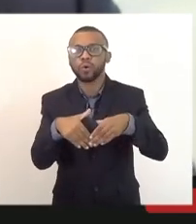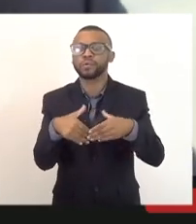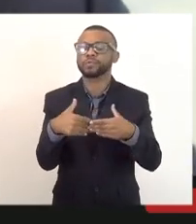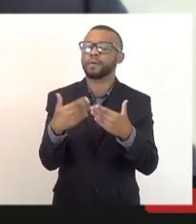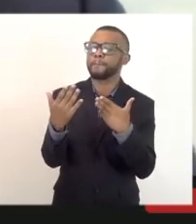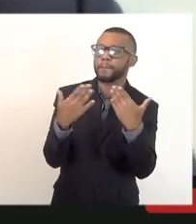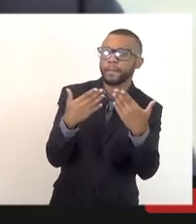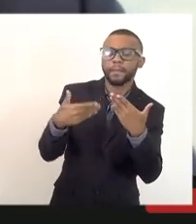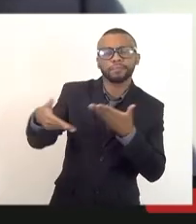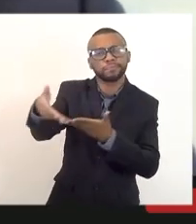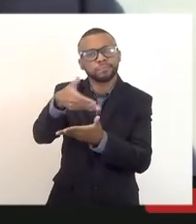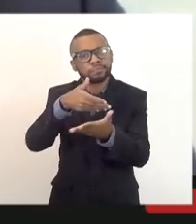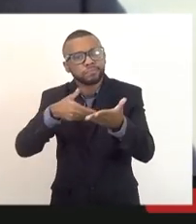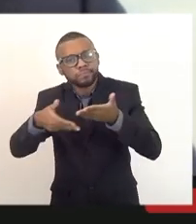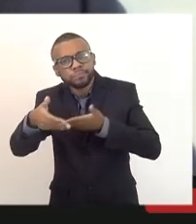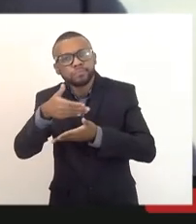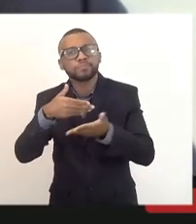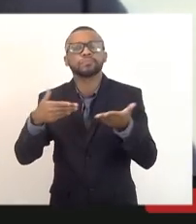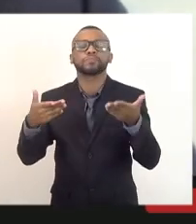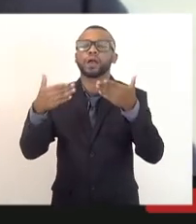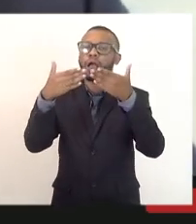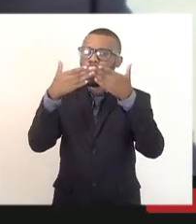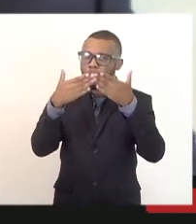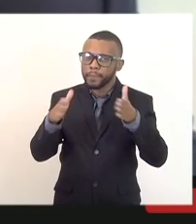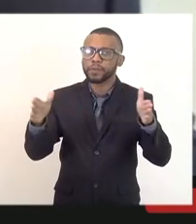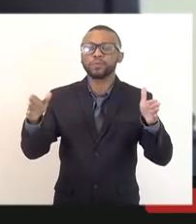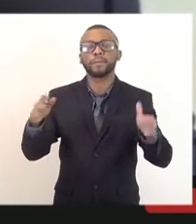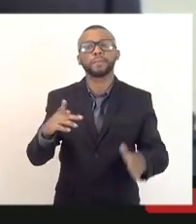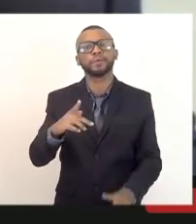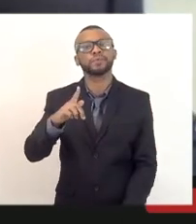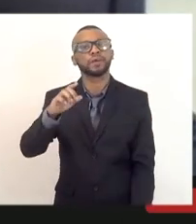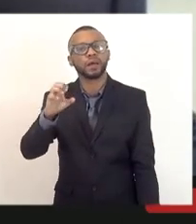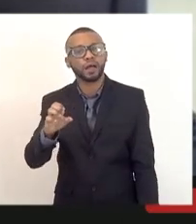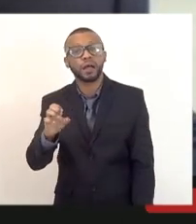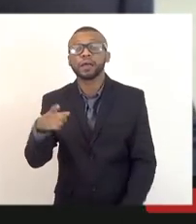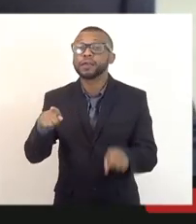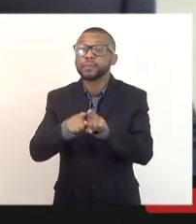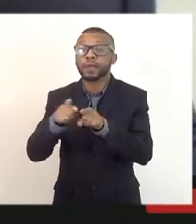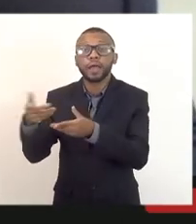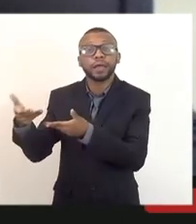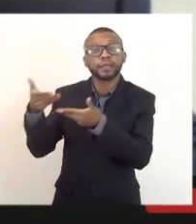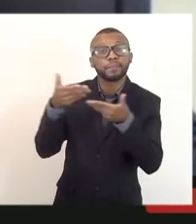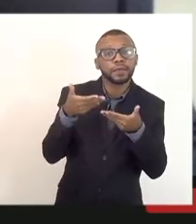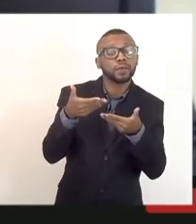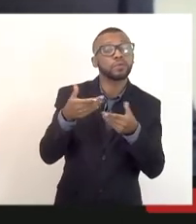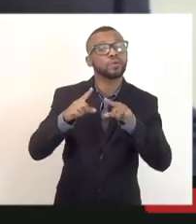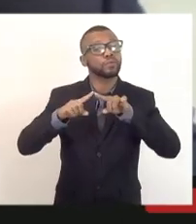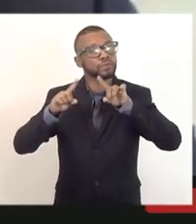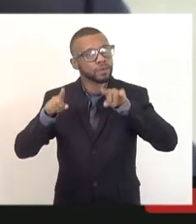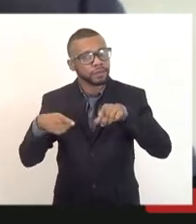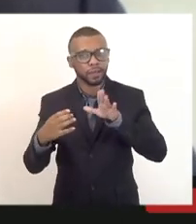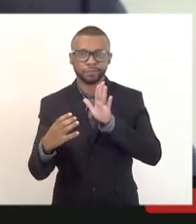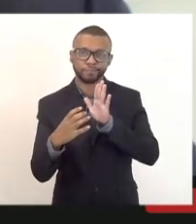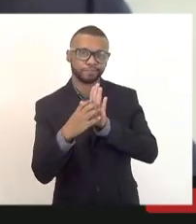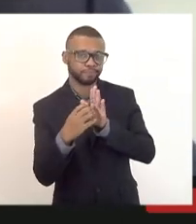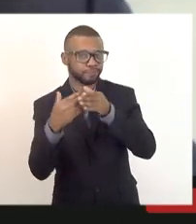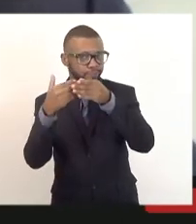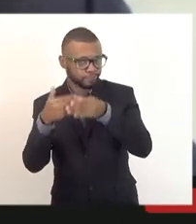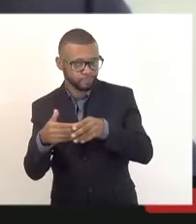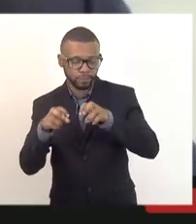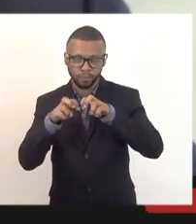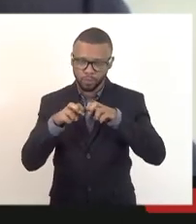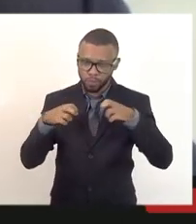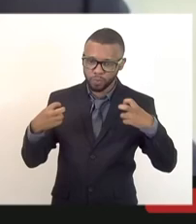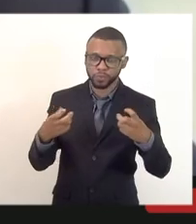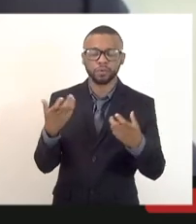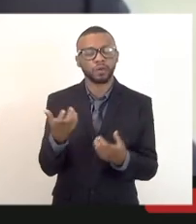e abrindo o PGE recebendo também os concursados sentando à mesa conosco. Então, parabenizar a